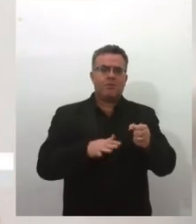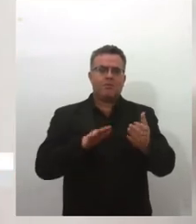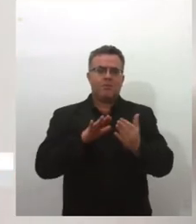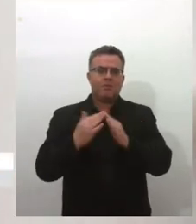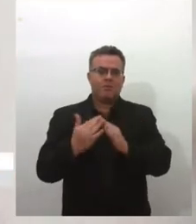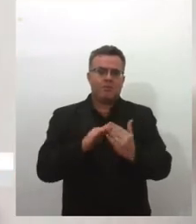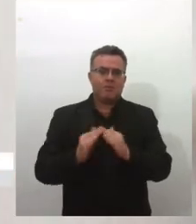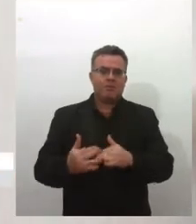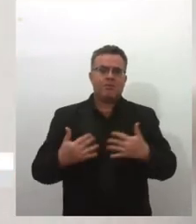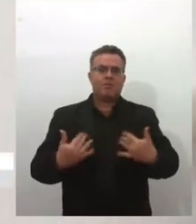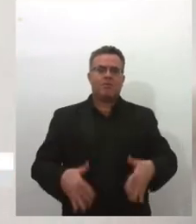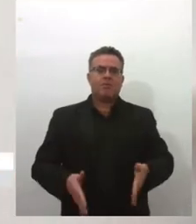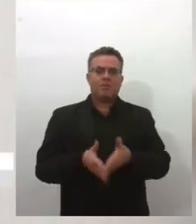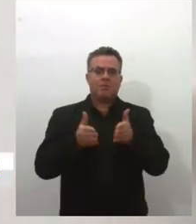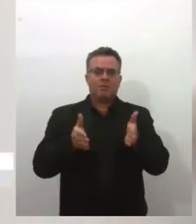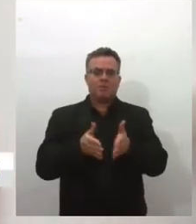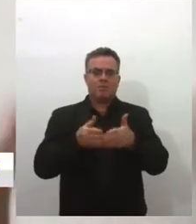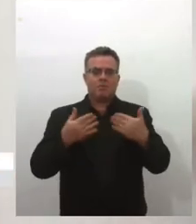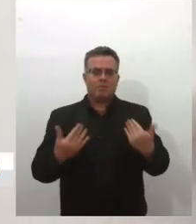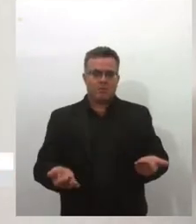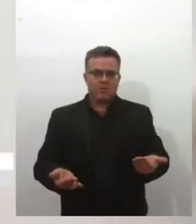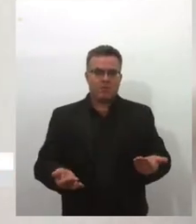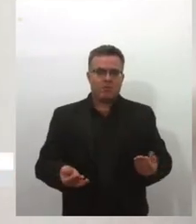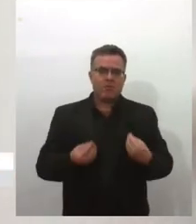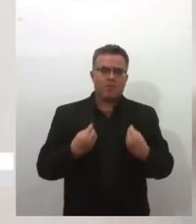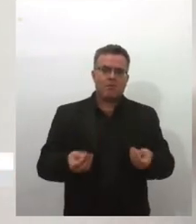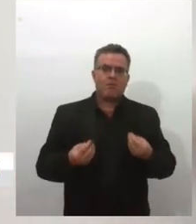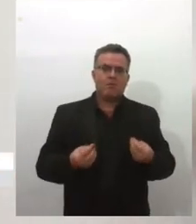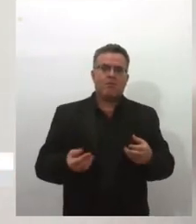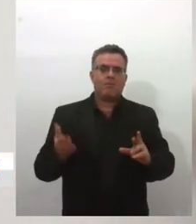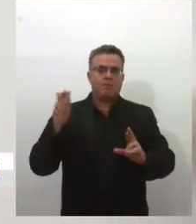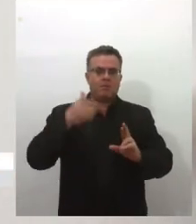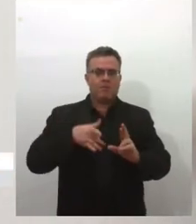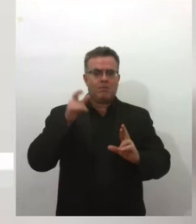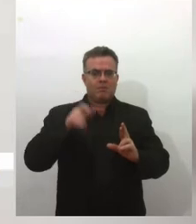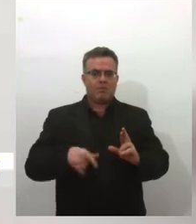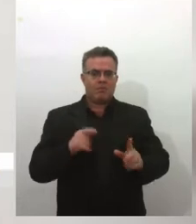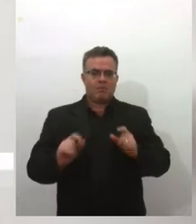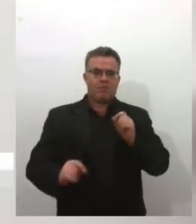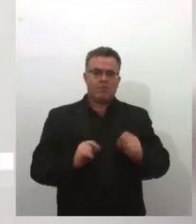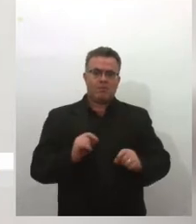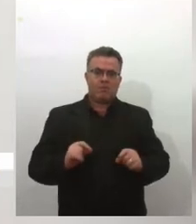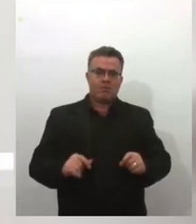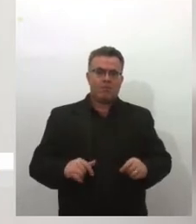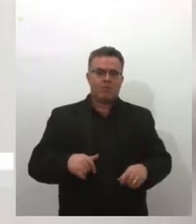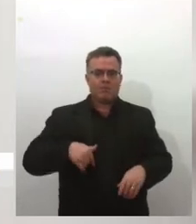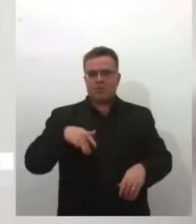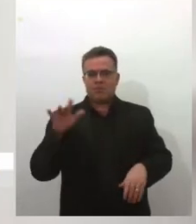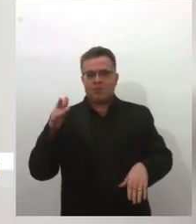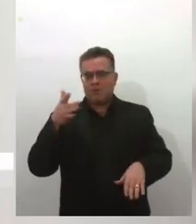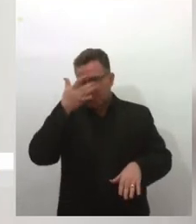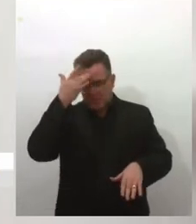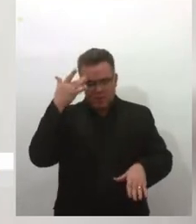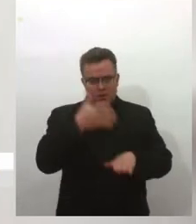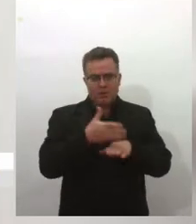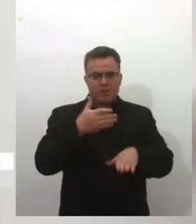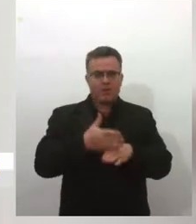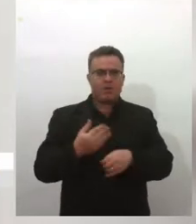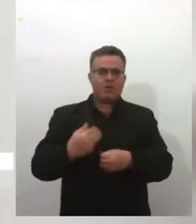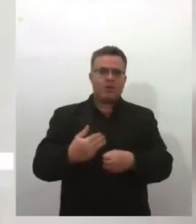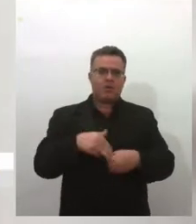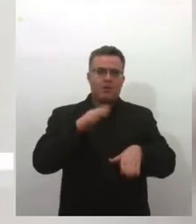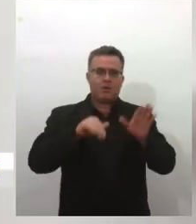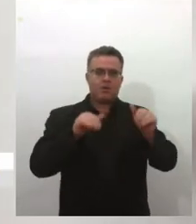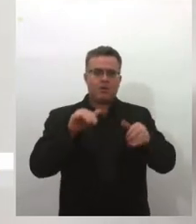possibilidade, eu vi muita gente mandando mensagem, você é um espelho para mim, sabe? Tem escolas, assim, escolas principais me chamando para